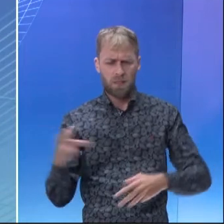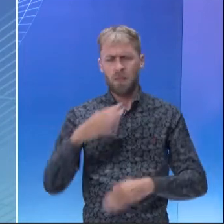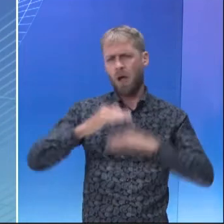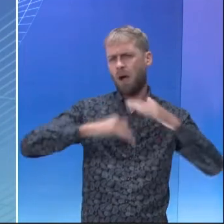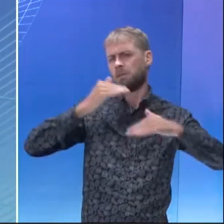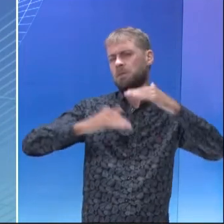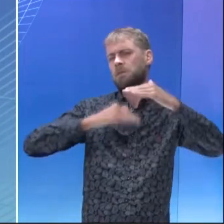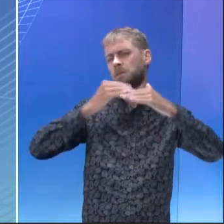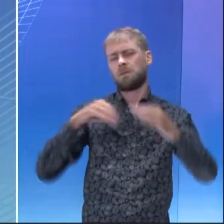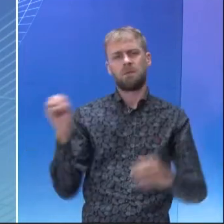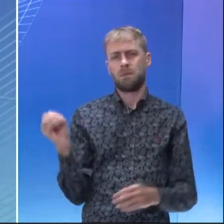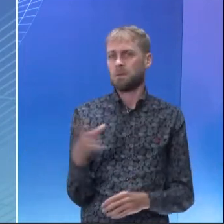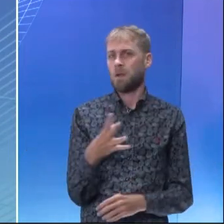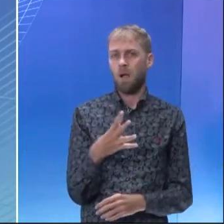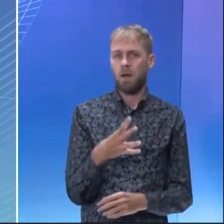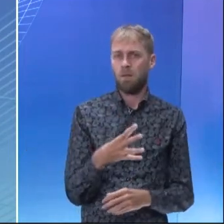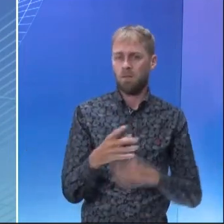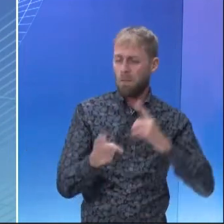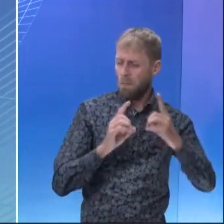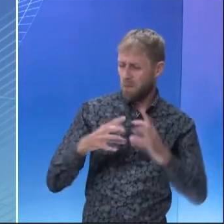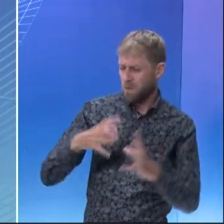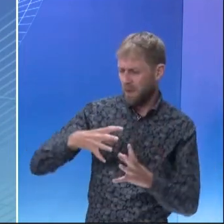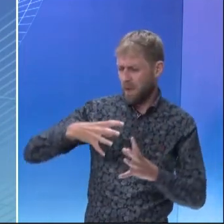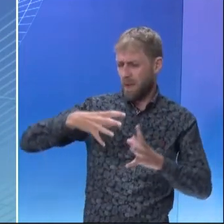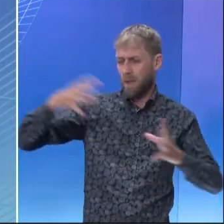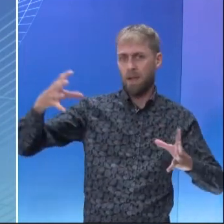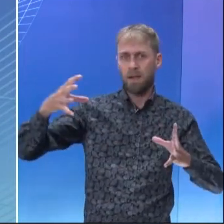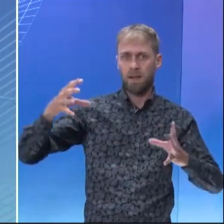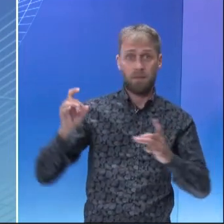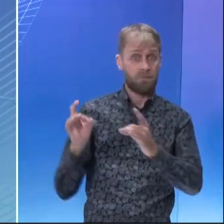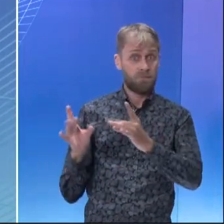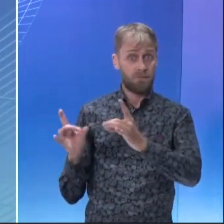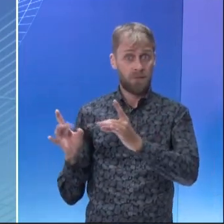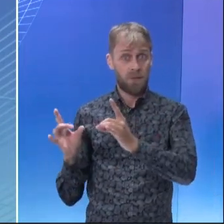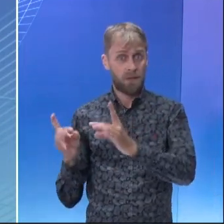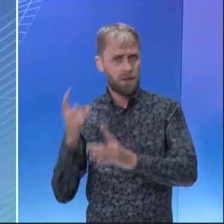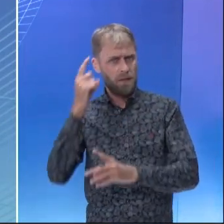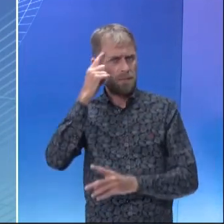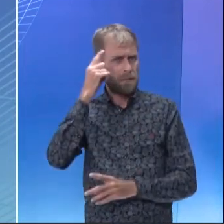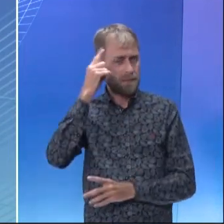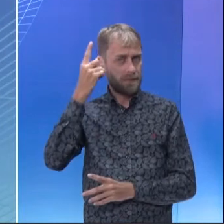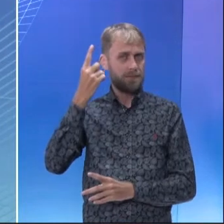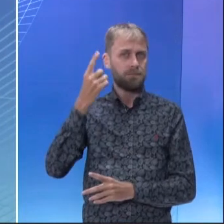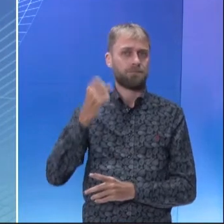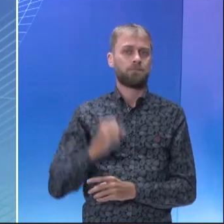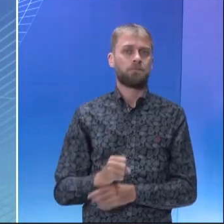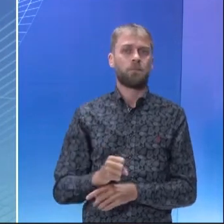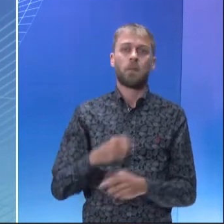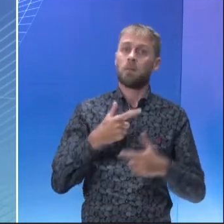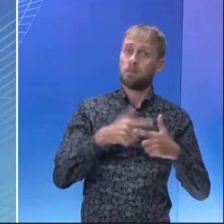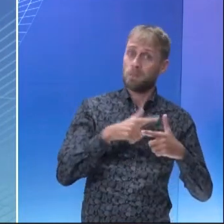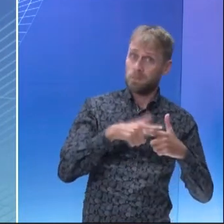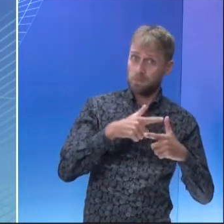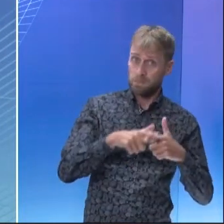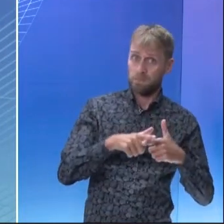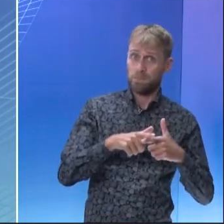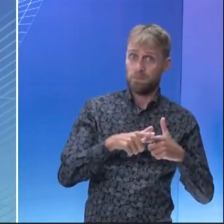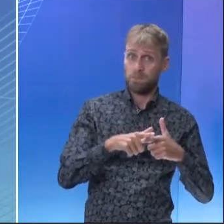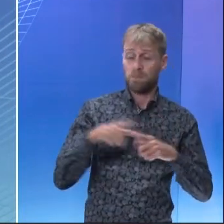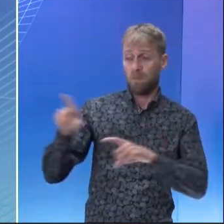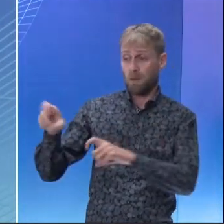inovações tecnológicas, a produção em grande quantidade voltada para exportação. o principal problema,